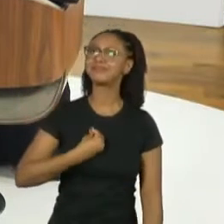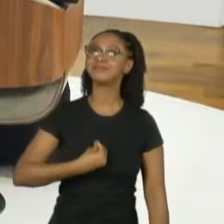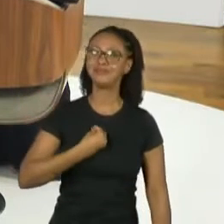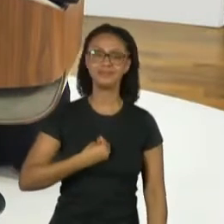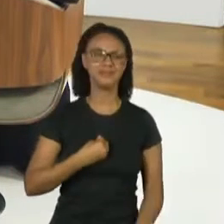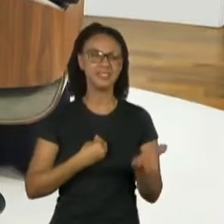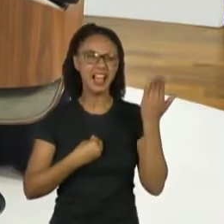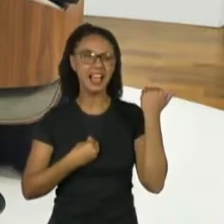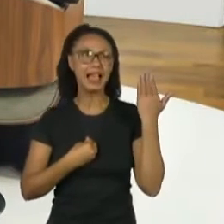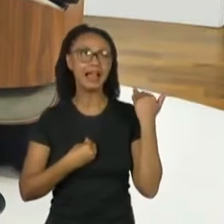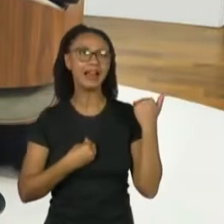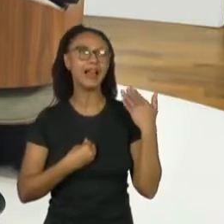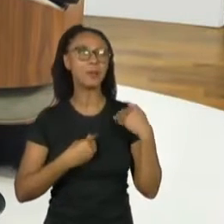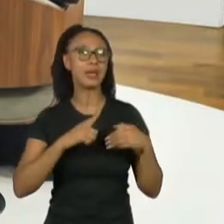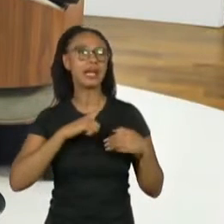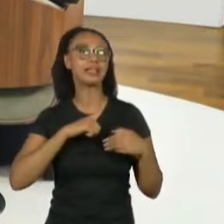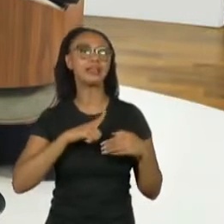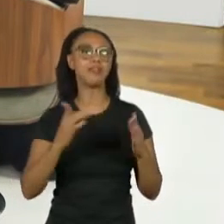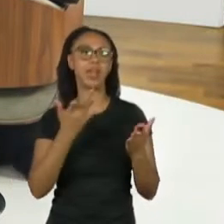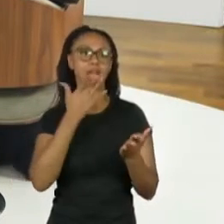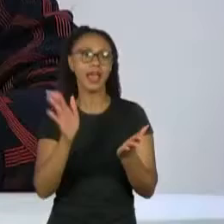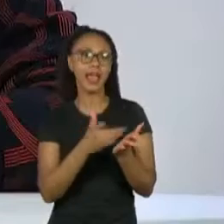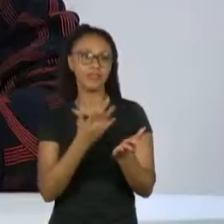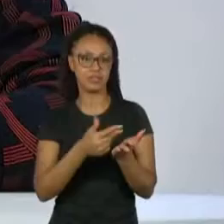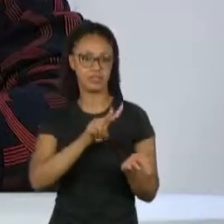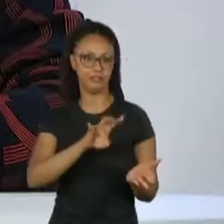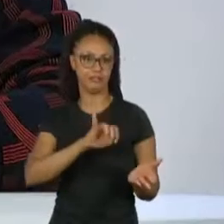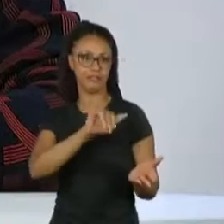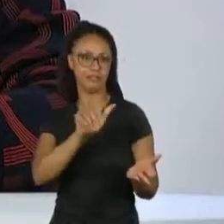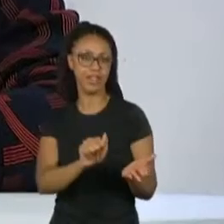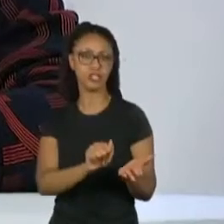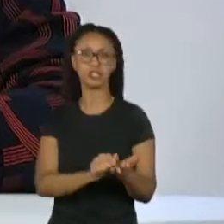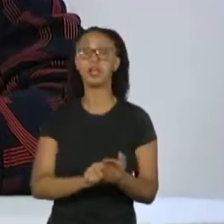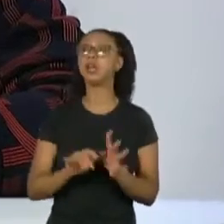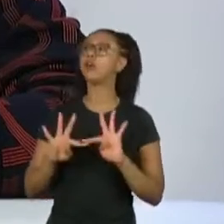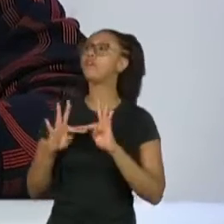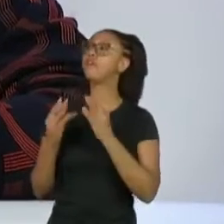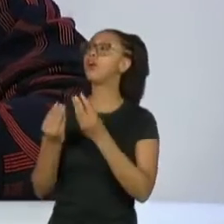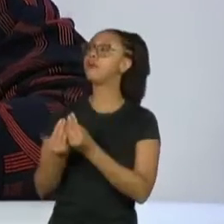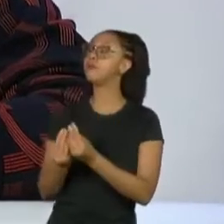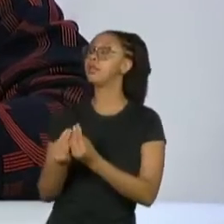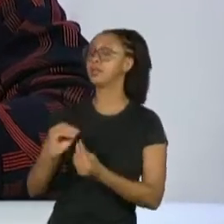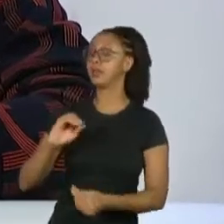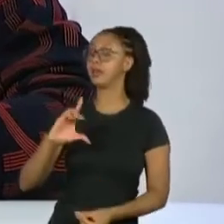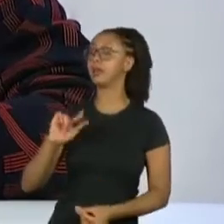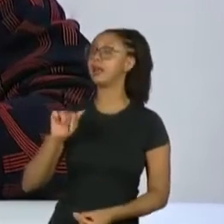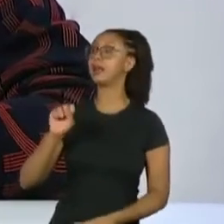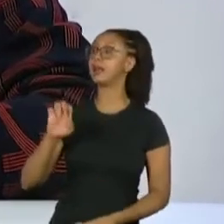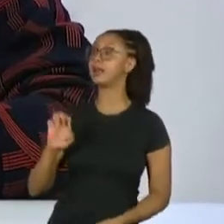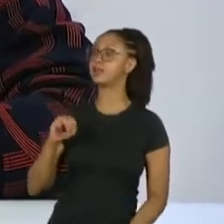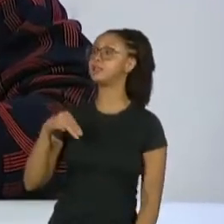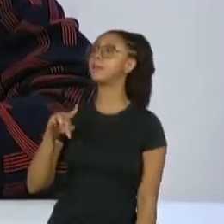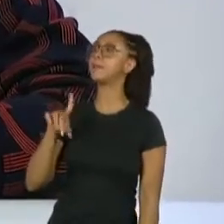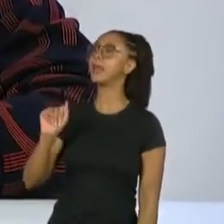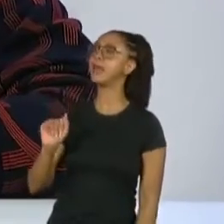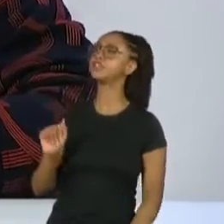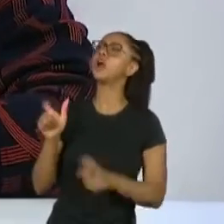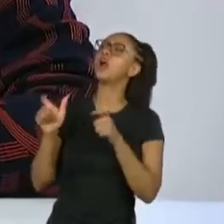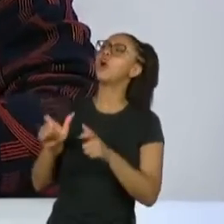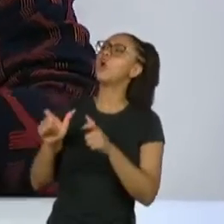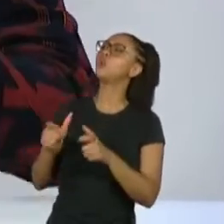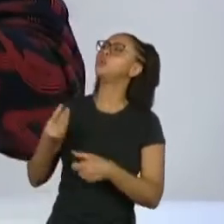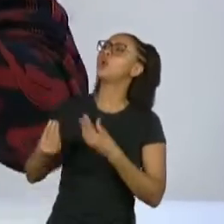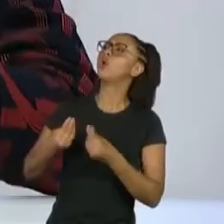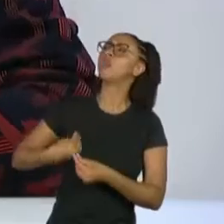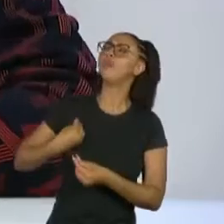naquela época já uma reportagem na Veja falando sobre famílias de classe média no Brasil. Onde são, onde vivem,